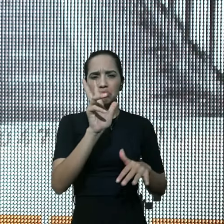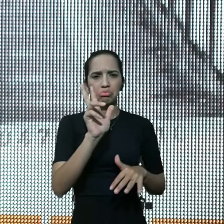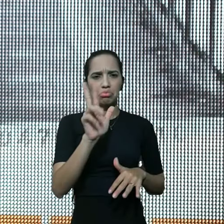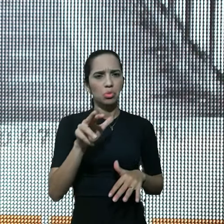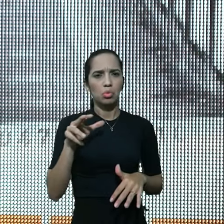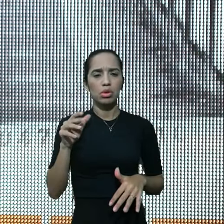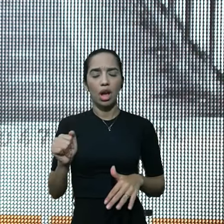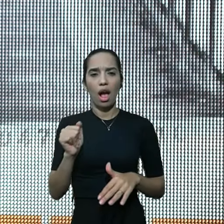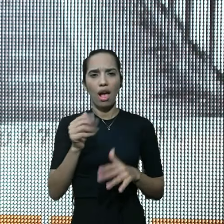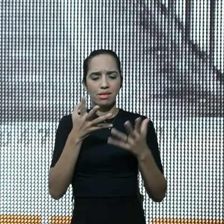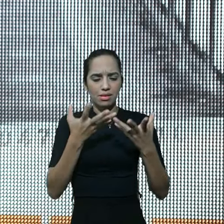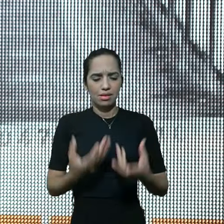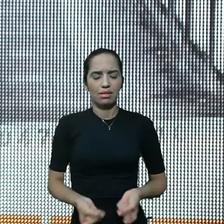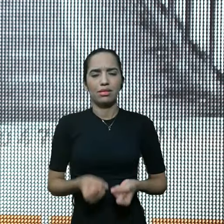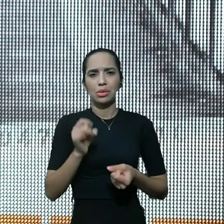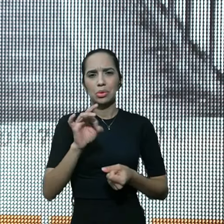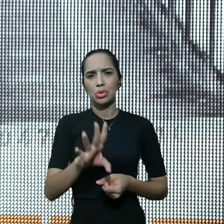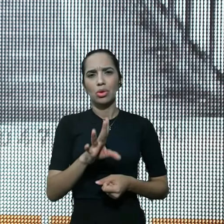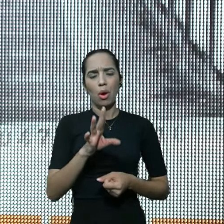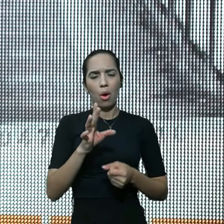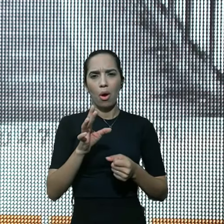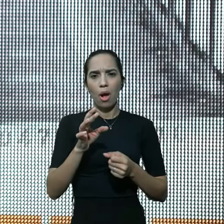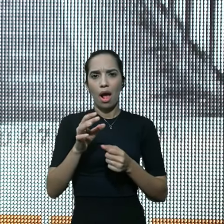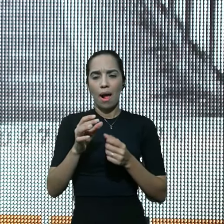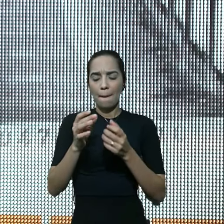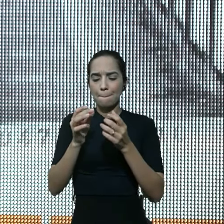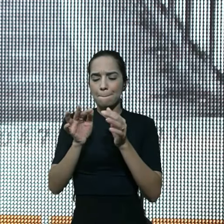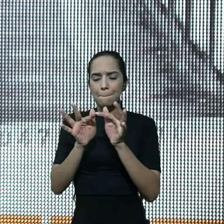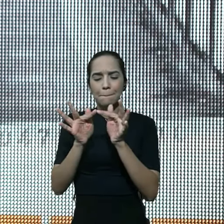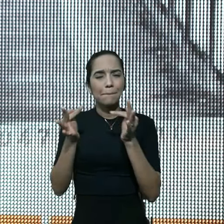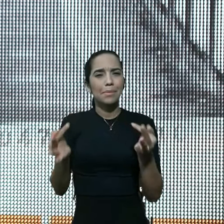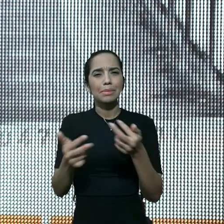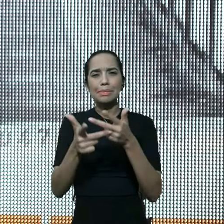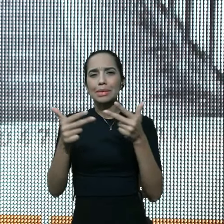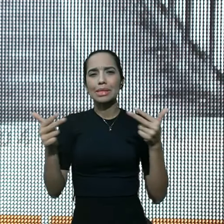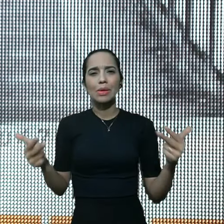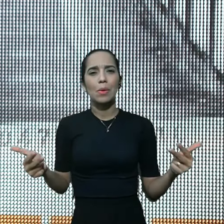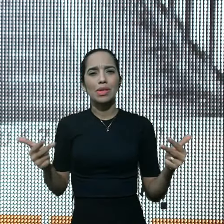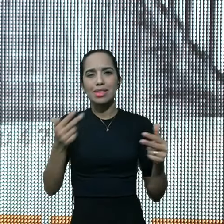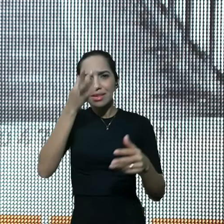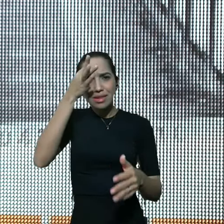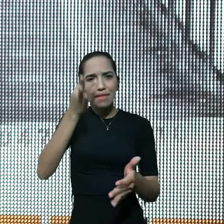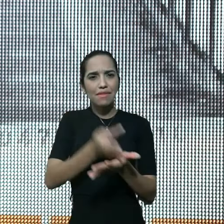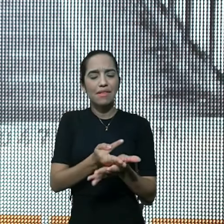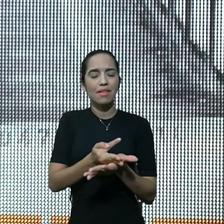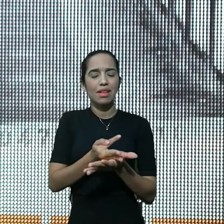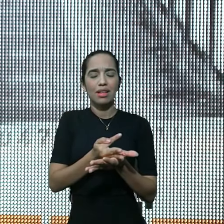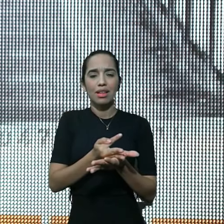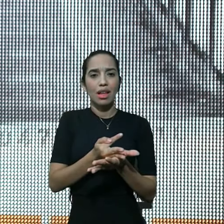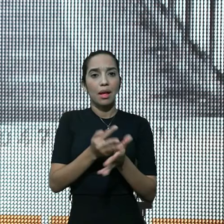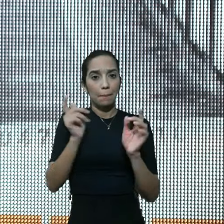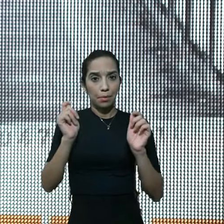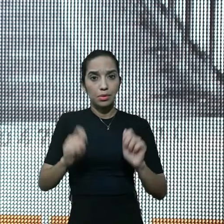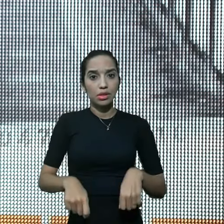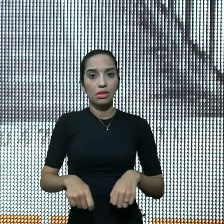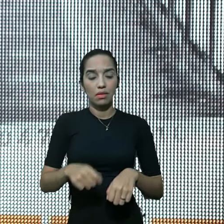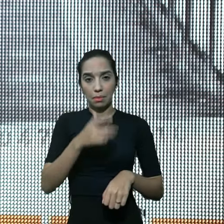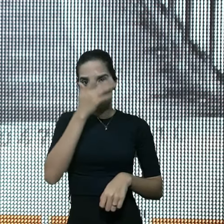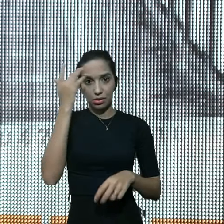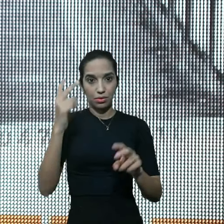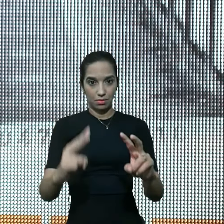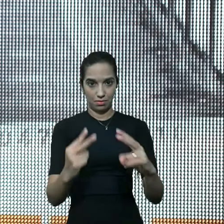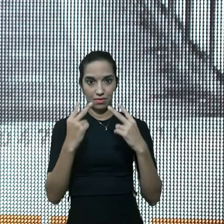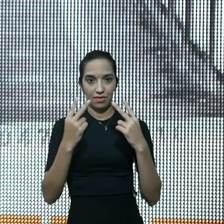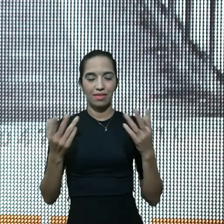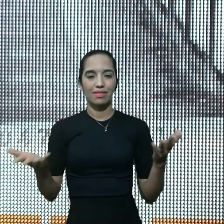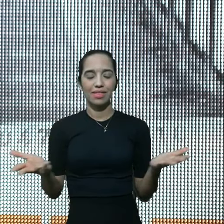conformar, em receber, apenas as mãos de Jesus, e as suas dádivas, e talvez essa pessoa, esteja me ouvindo